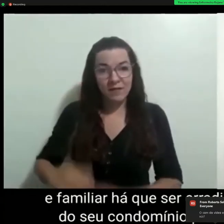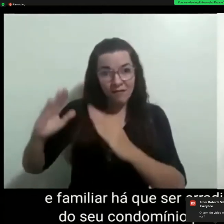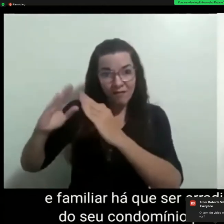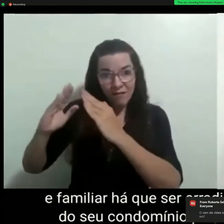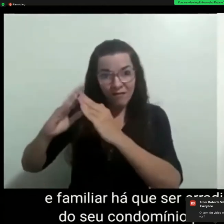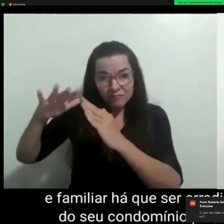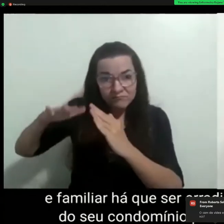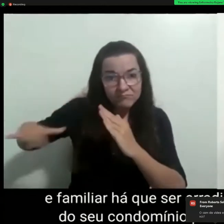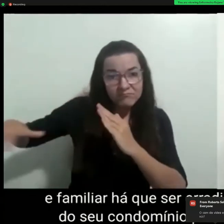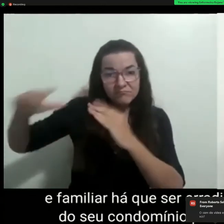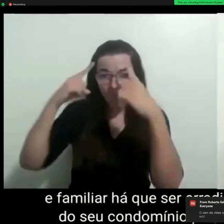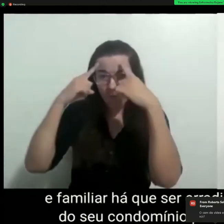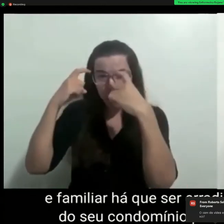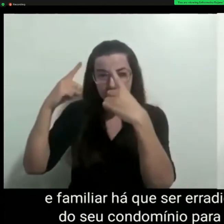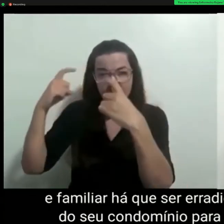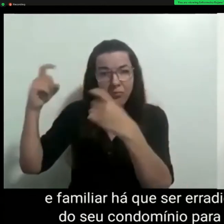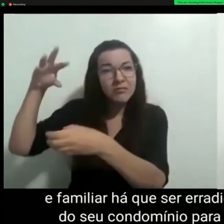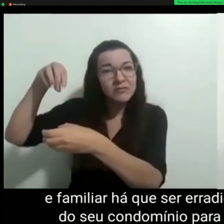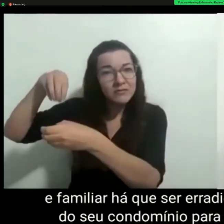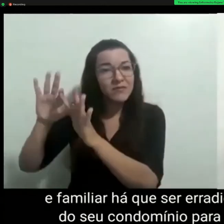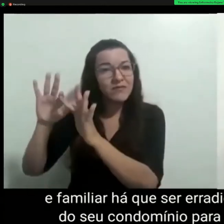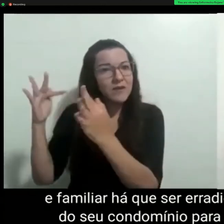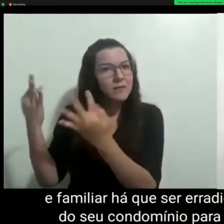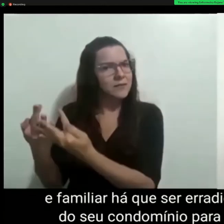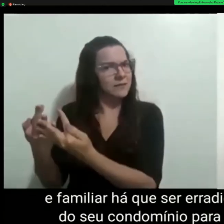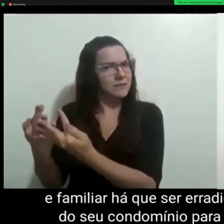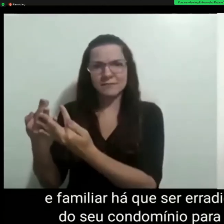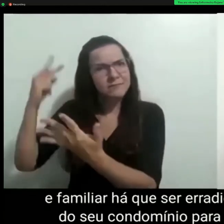Não, não tem som nenhum nesse vídeo, não.